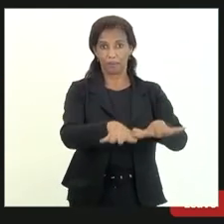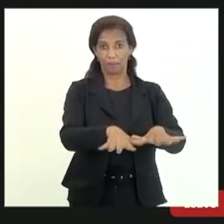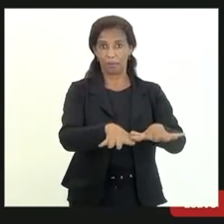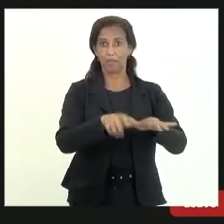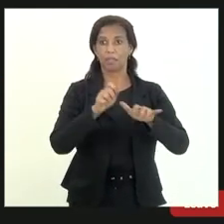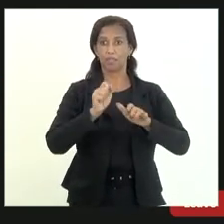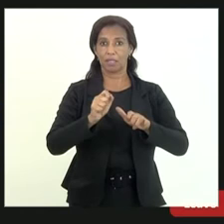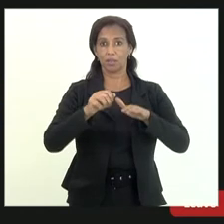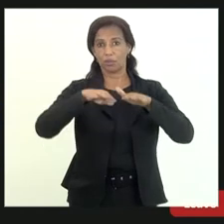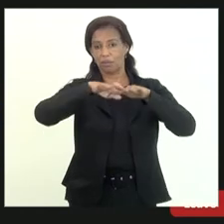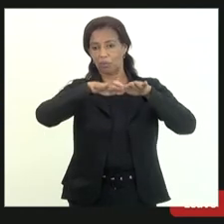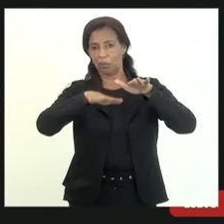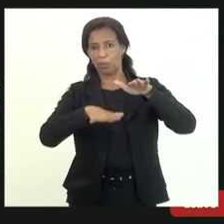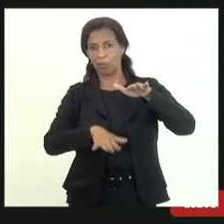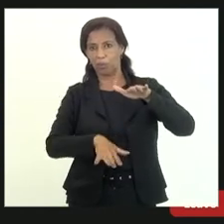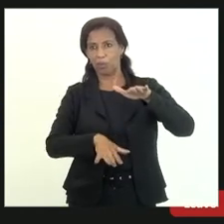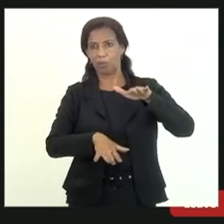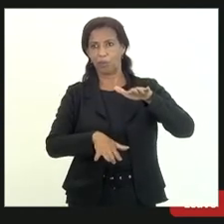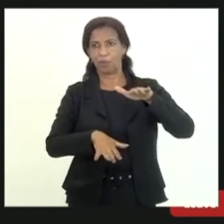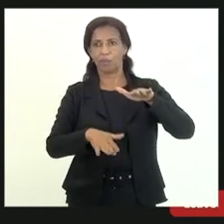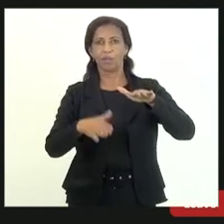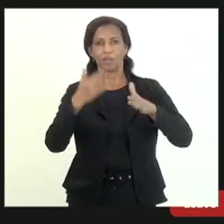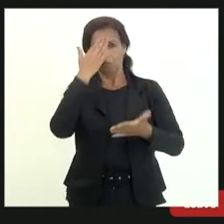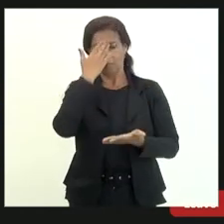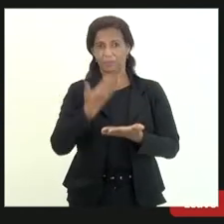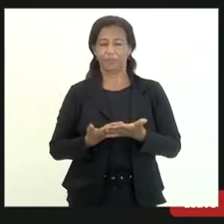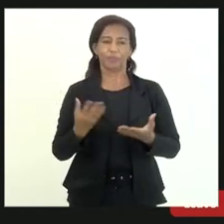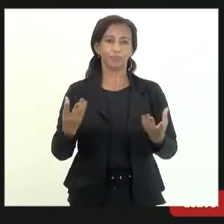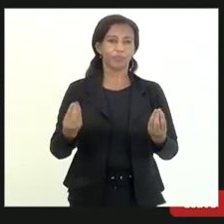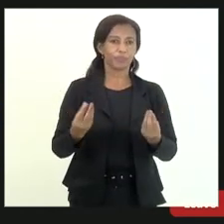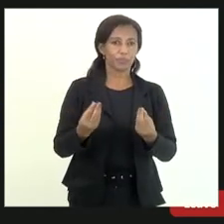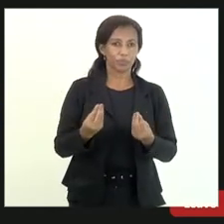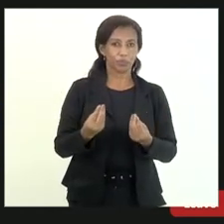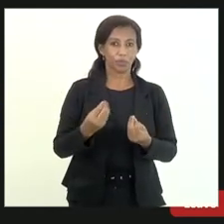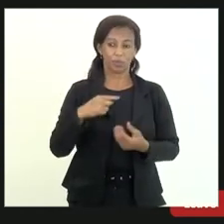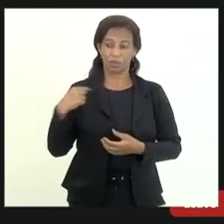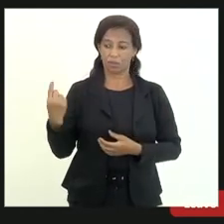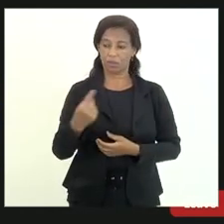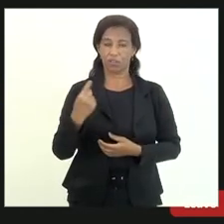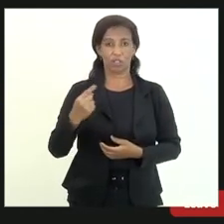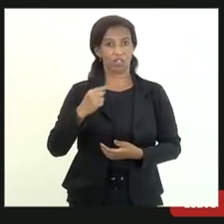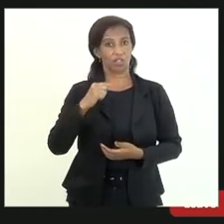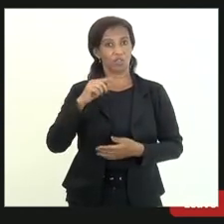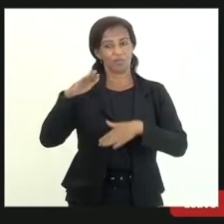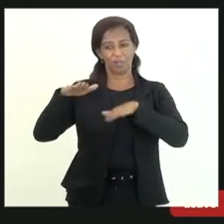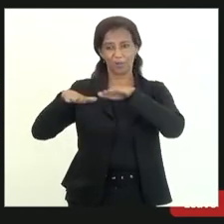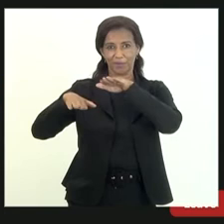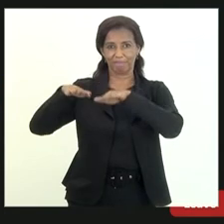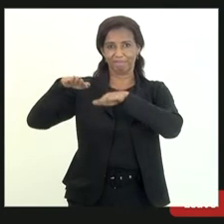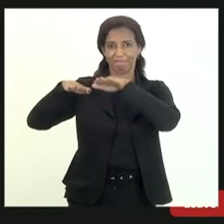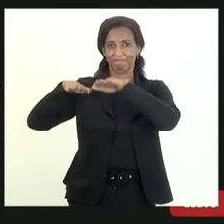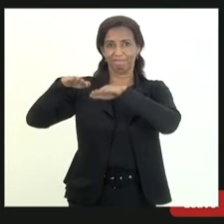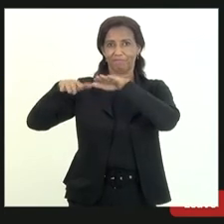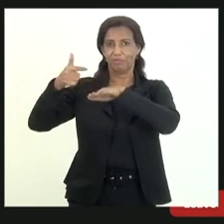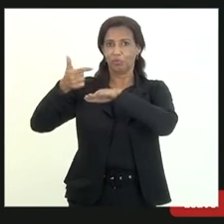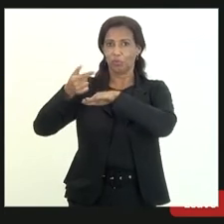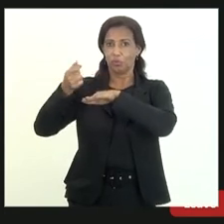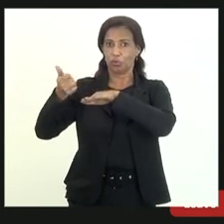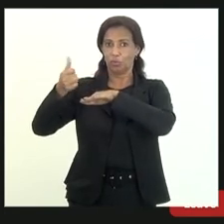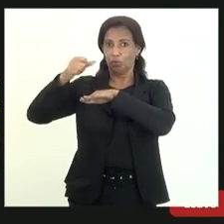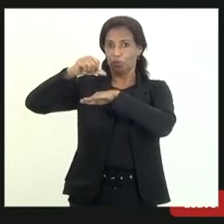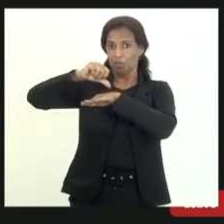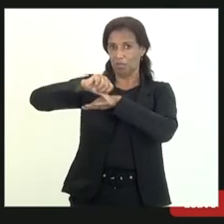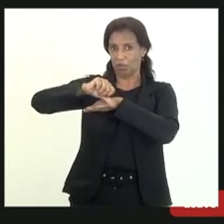teve uma queda e eu acredito muito que a gente não vai chegar ao patamar de 2019